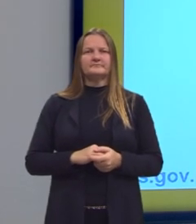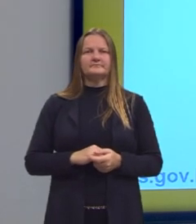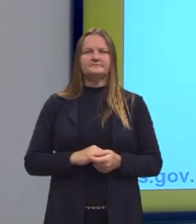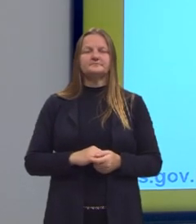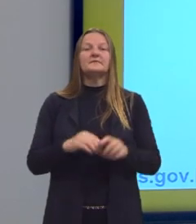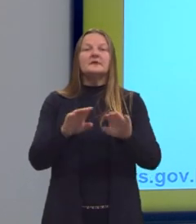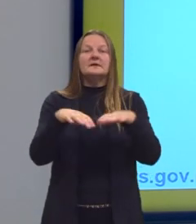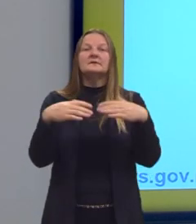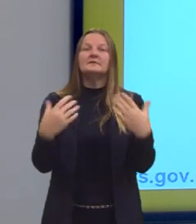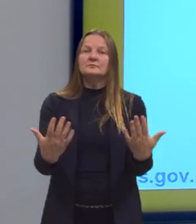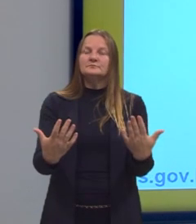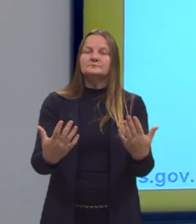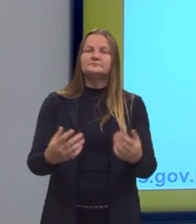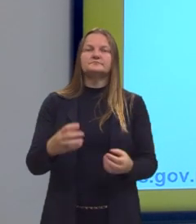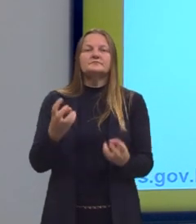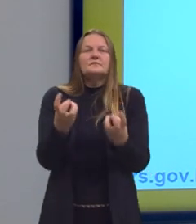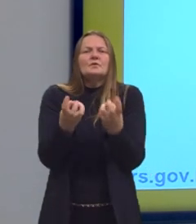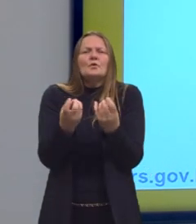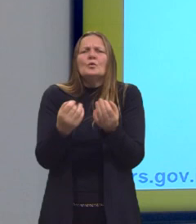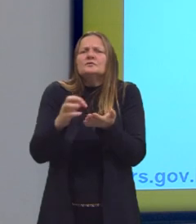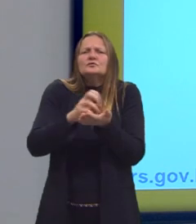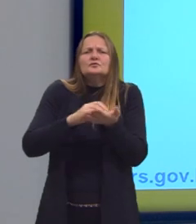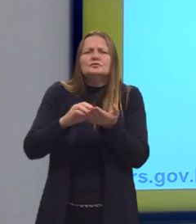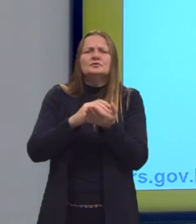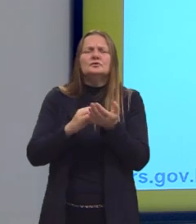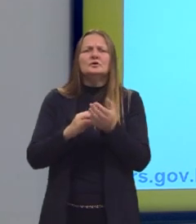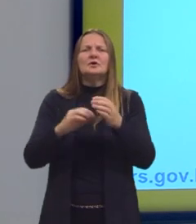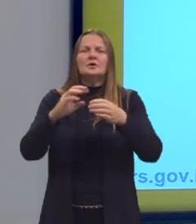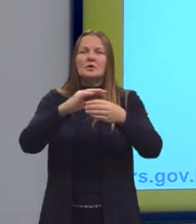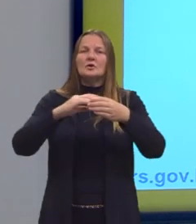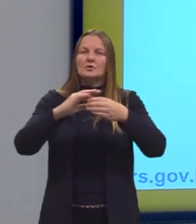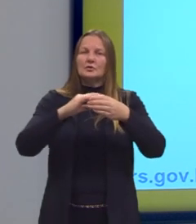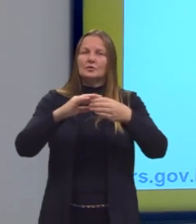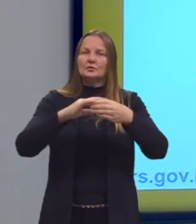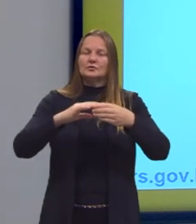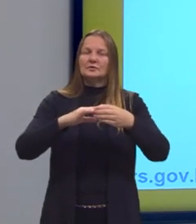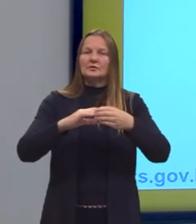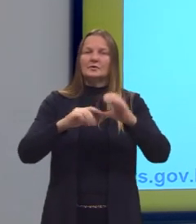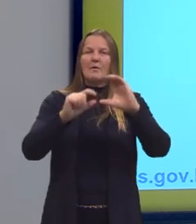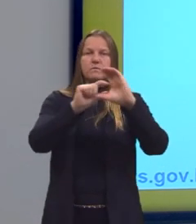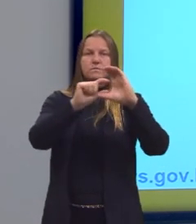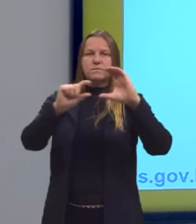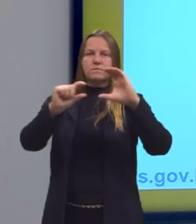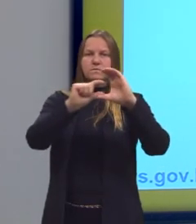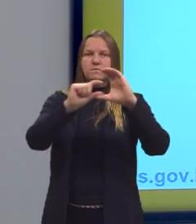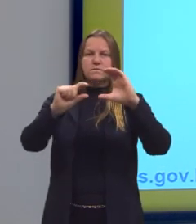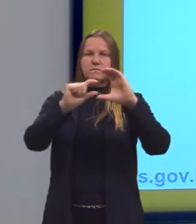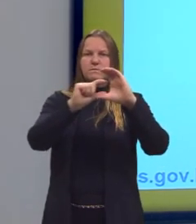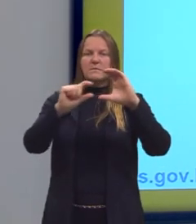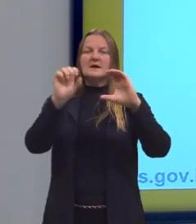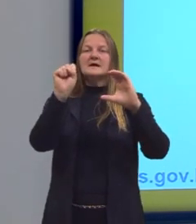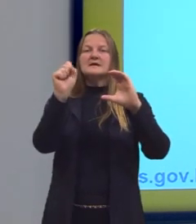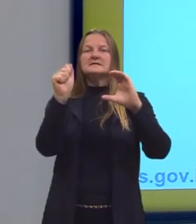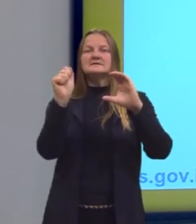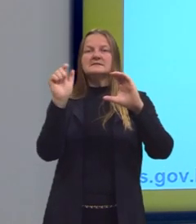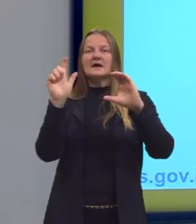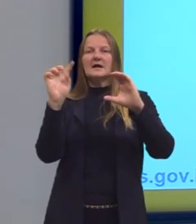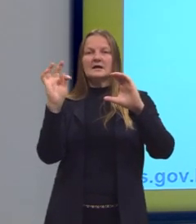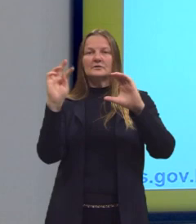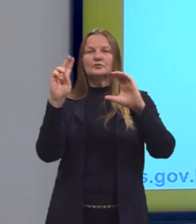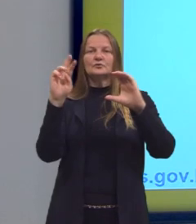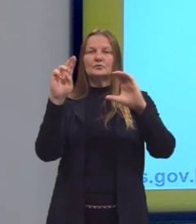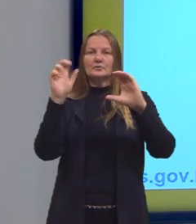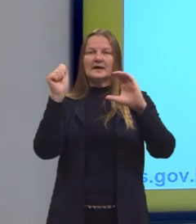Então, quanto à quantidade de soluto, as soluções saturadas são aquelas que eu